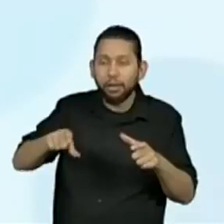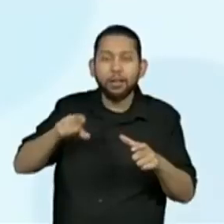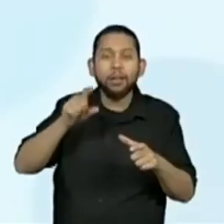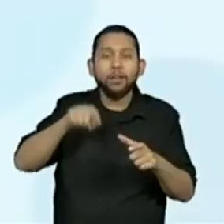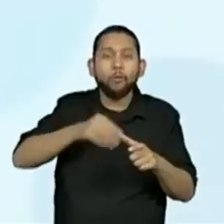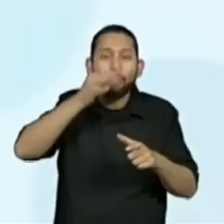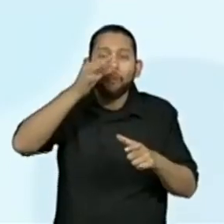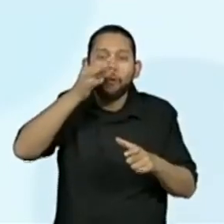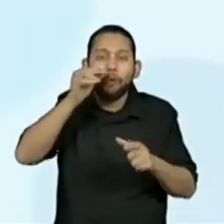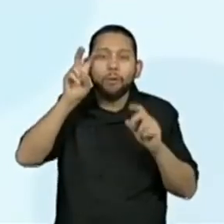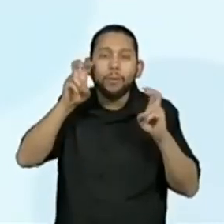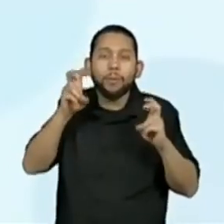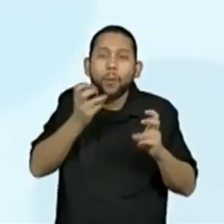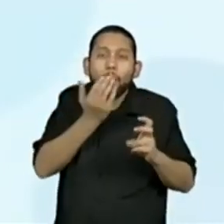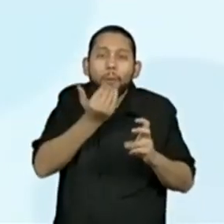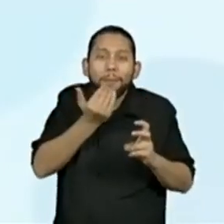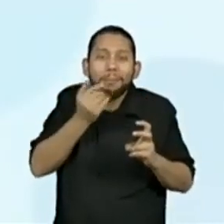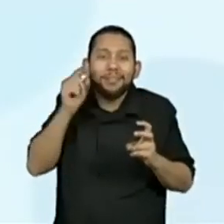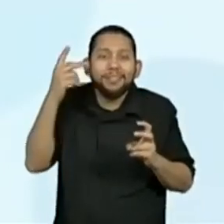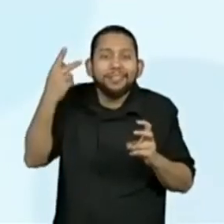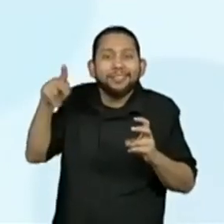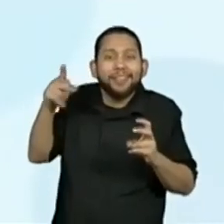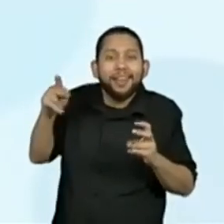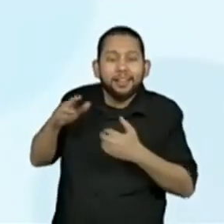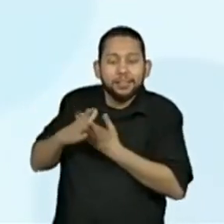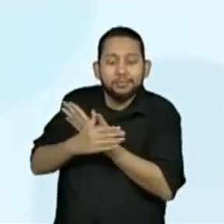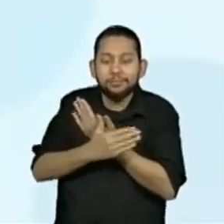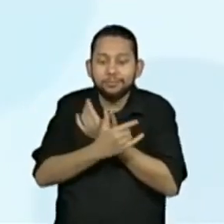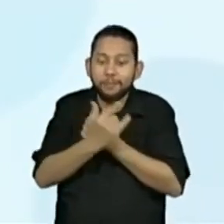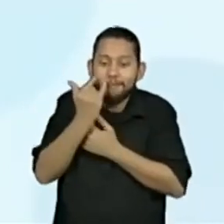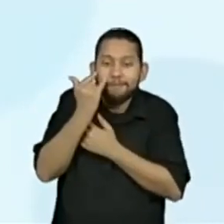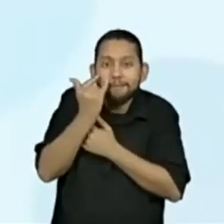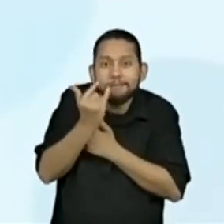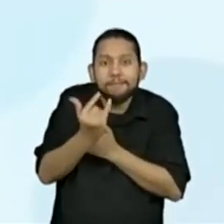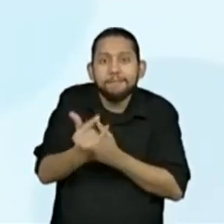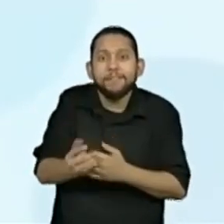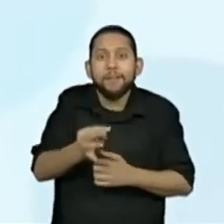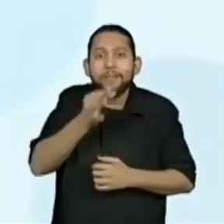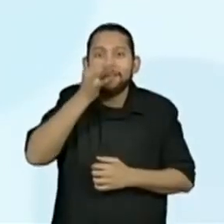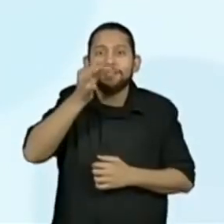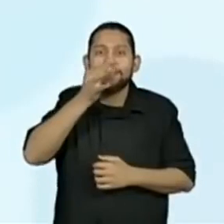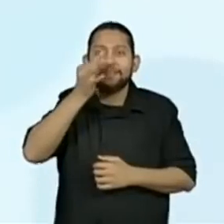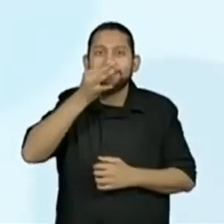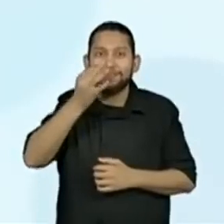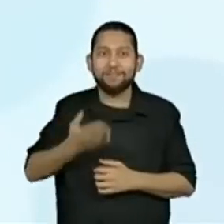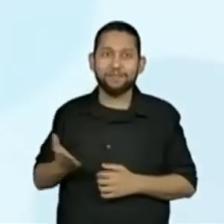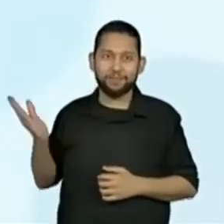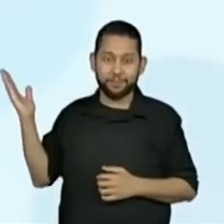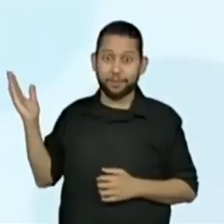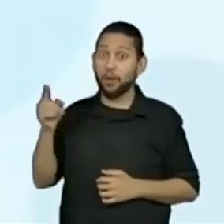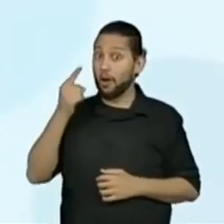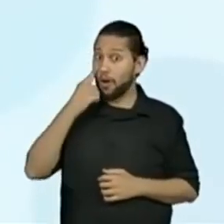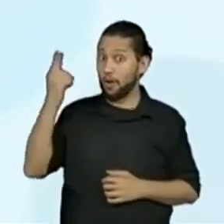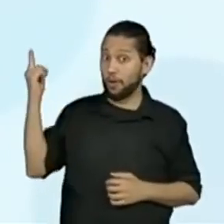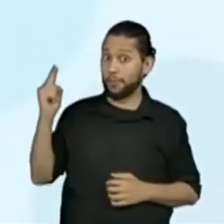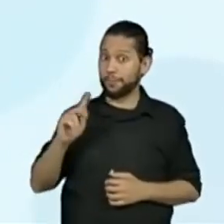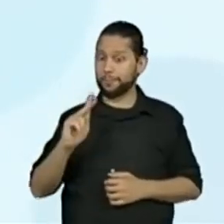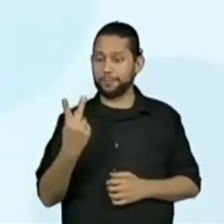alimento. Então, olha só que informação legal também. Então, as borboletas são herbívoras.